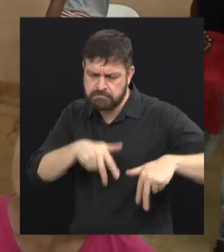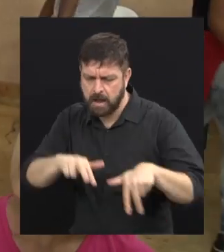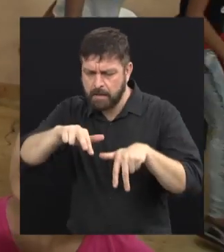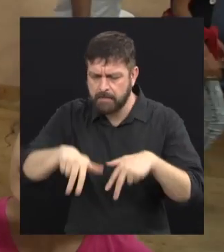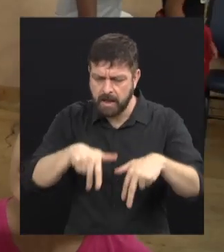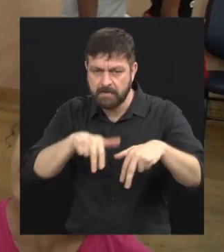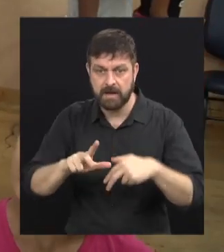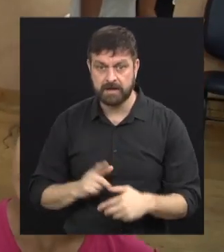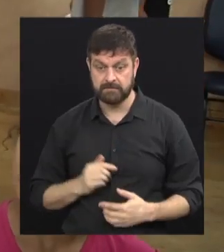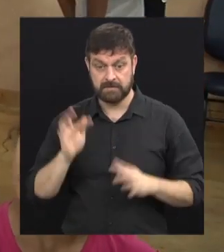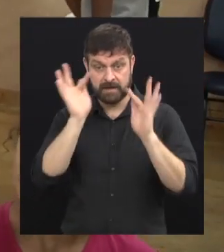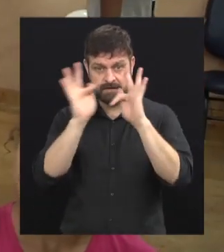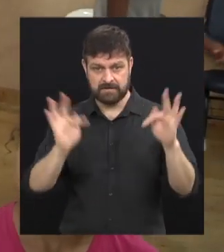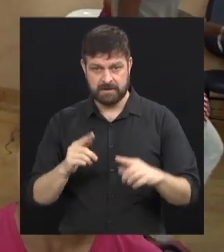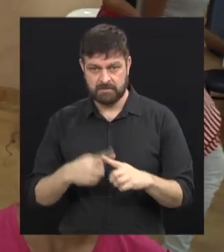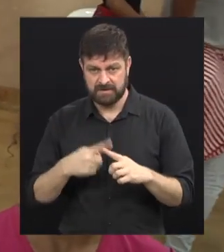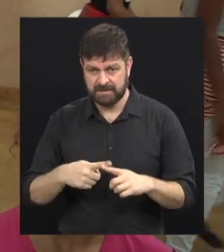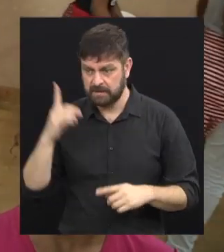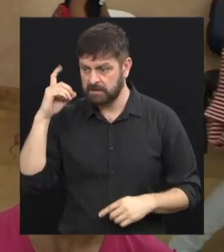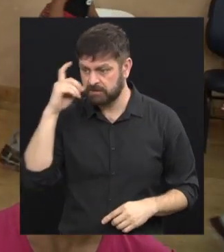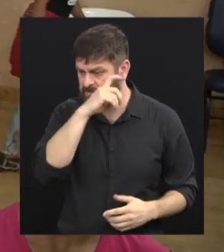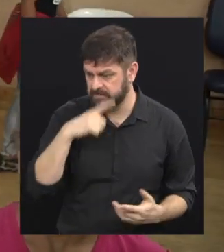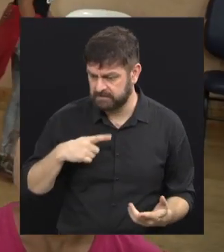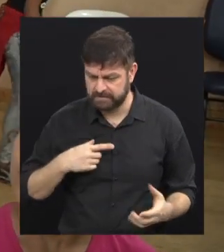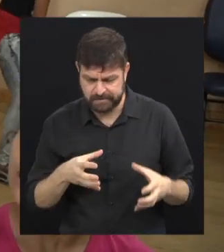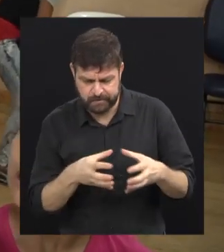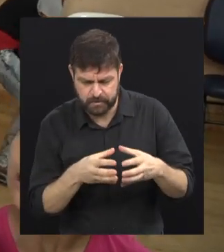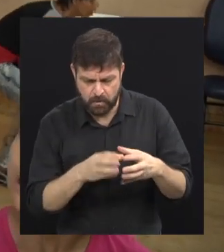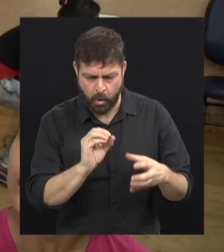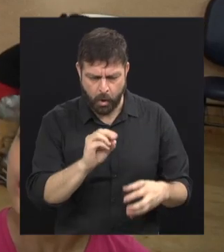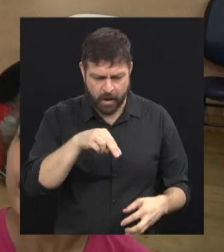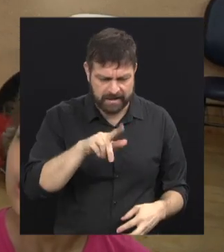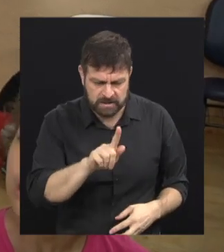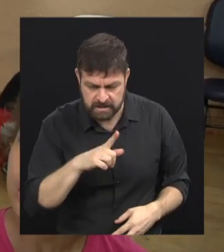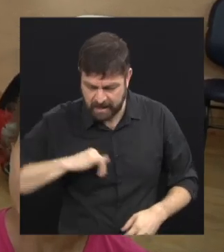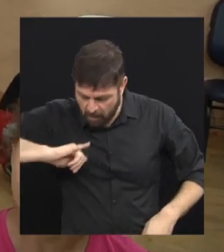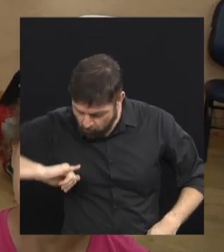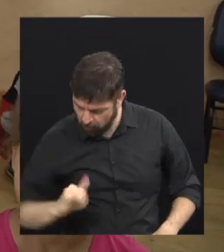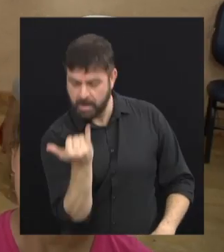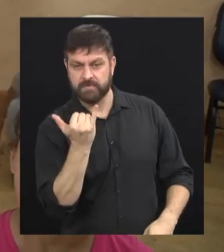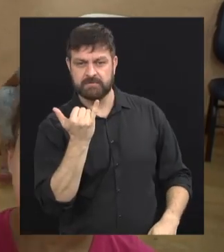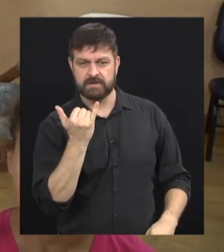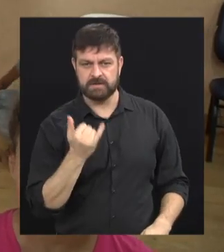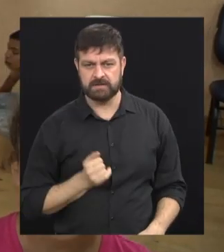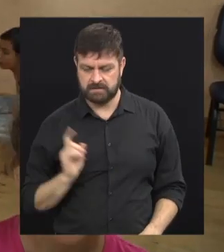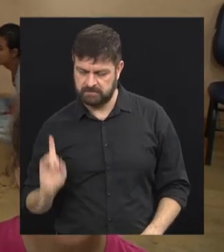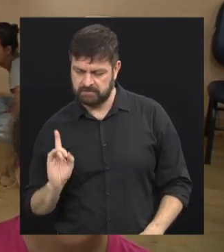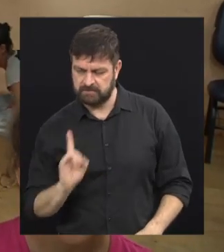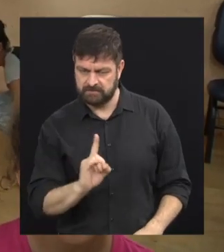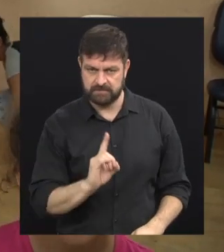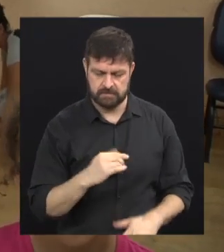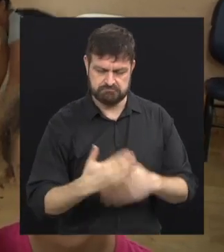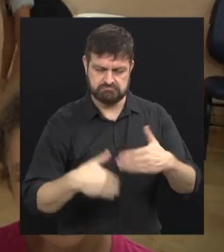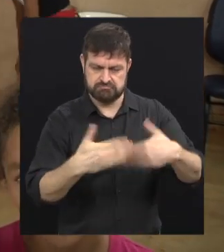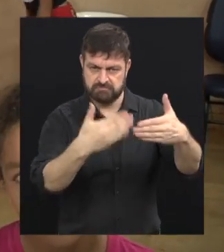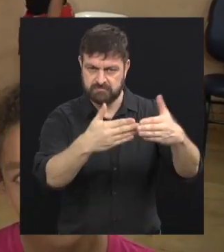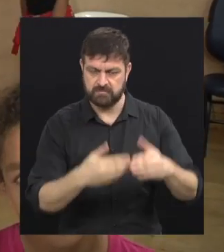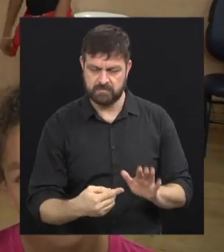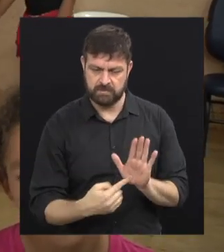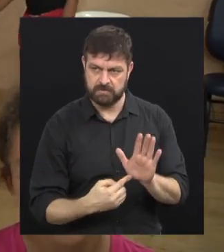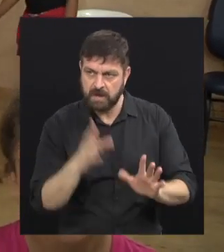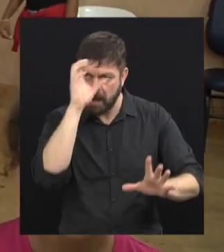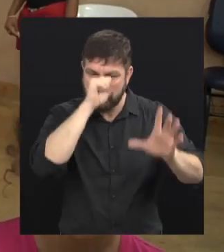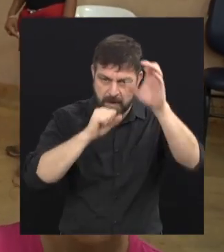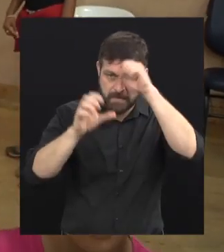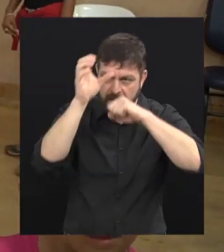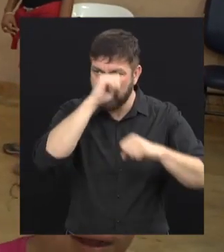feliz, né, porque é difícil ter uma dança assim onde. E eu aproveitei a oportunidade e fui me destacando,